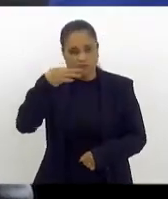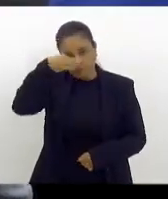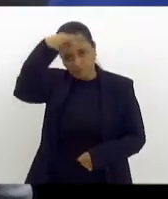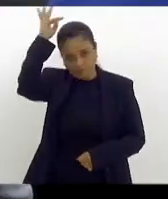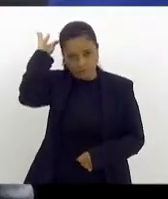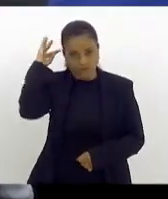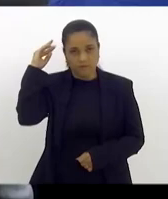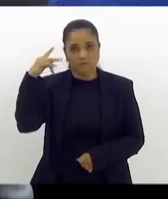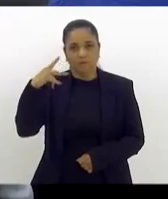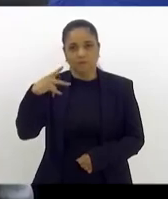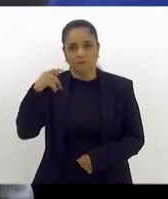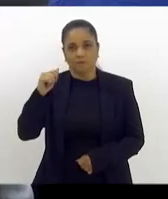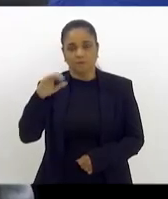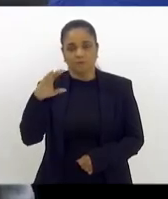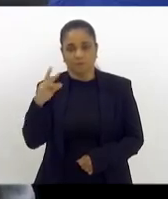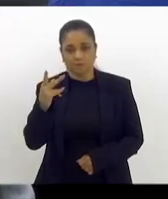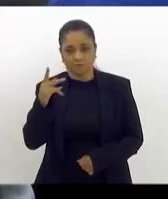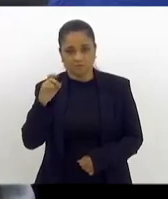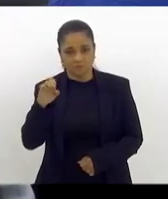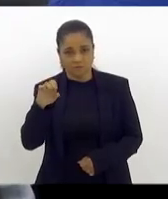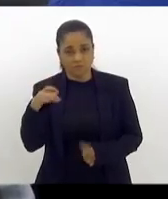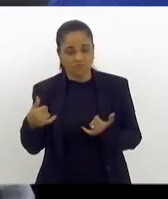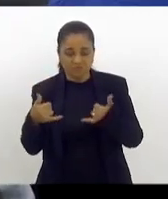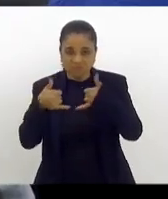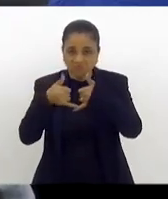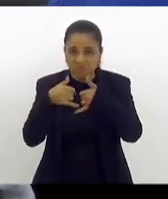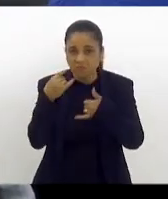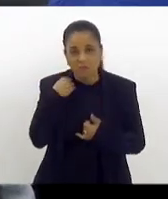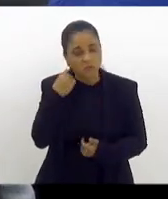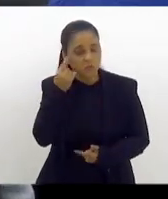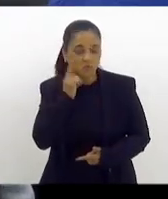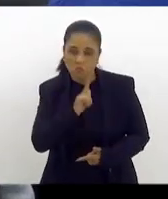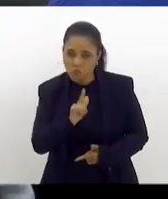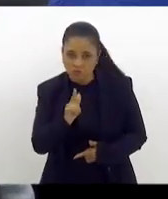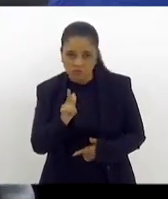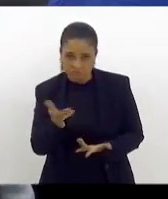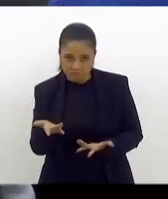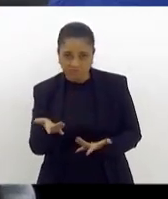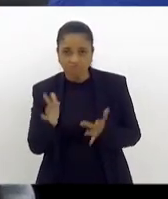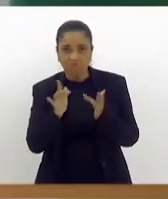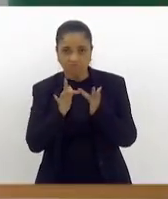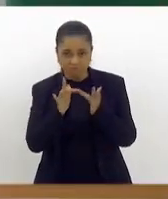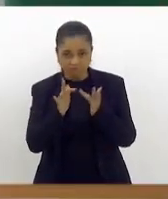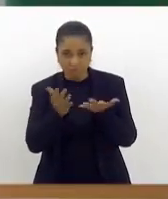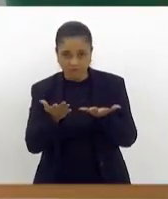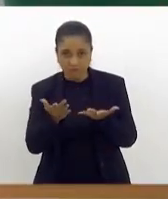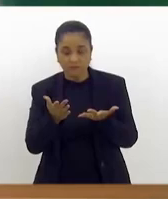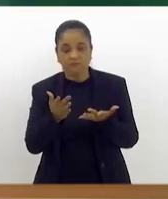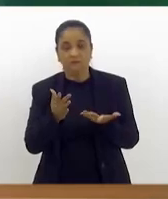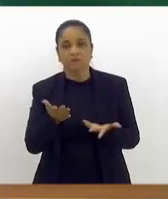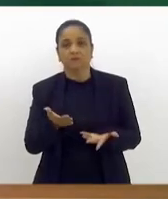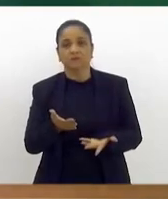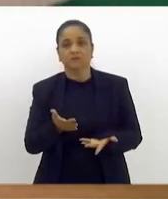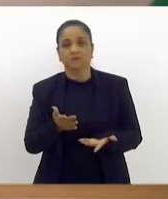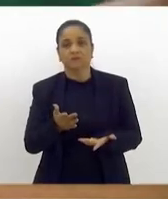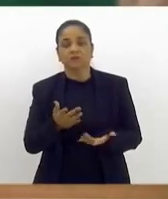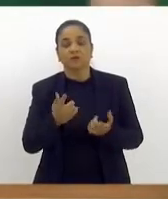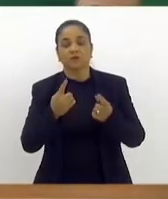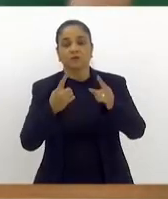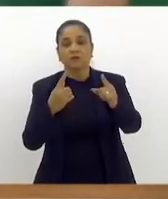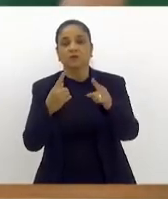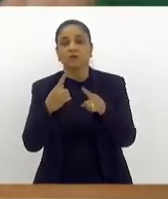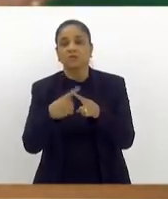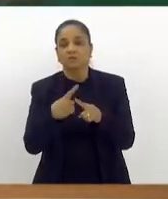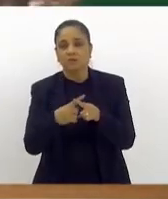tentei chamá-lo ao telefone, mas chamou e não atendeu, até porque decidimos